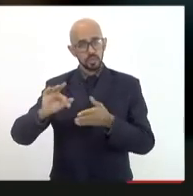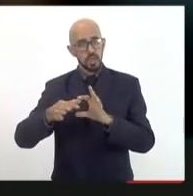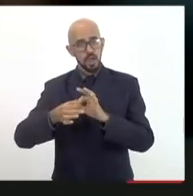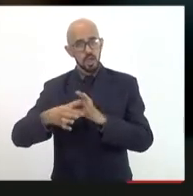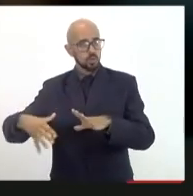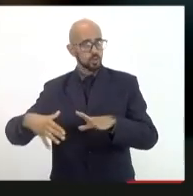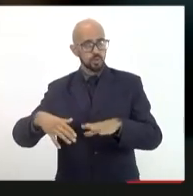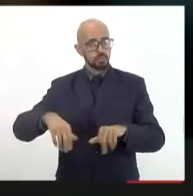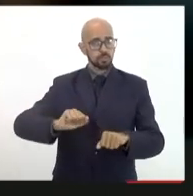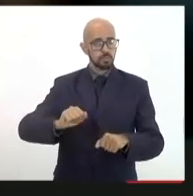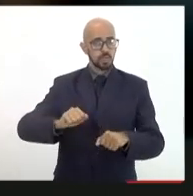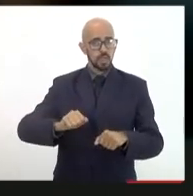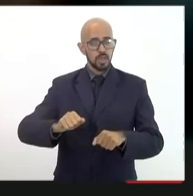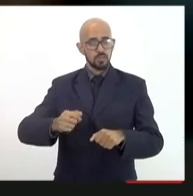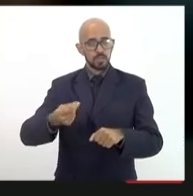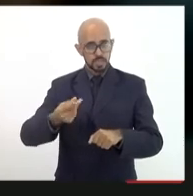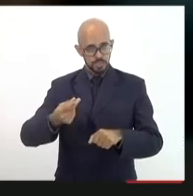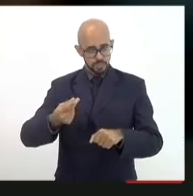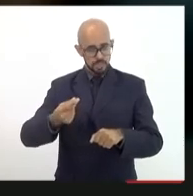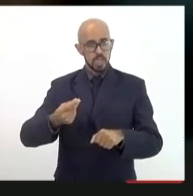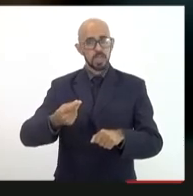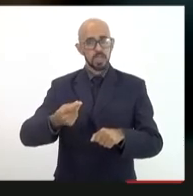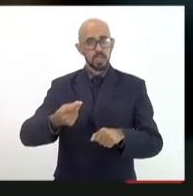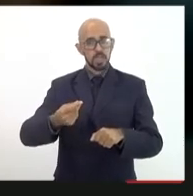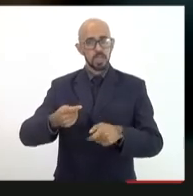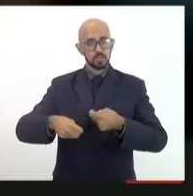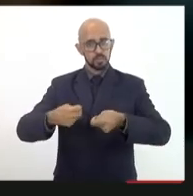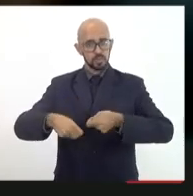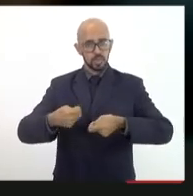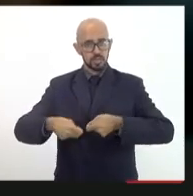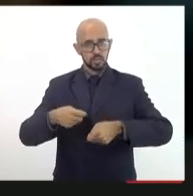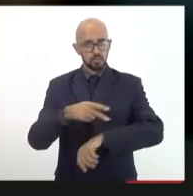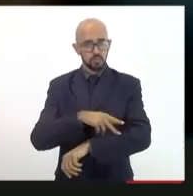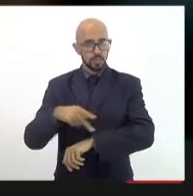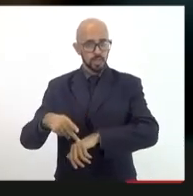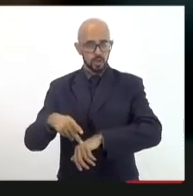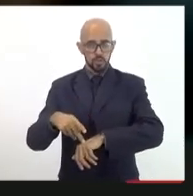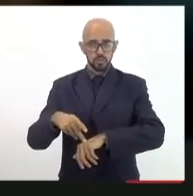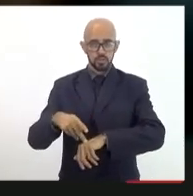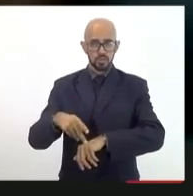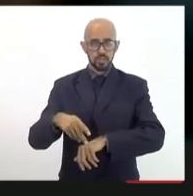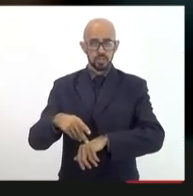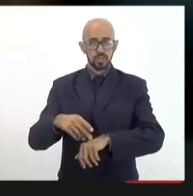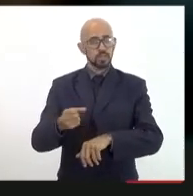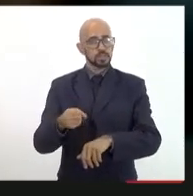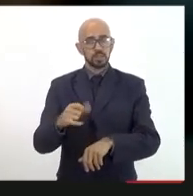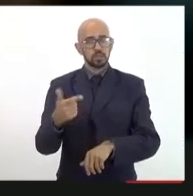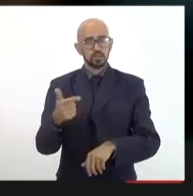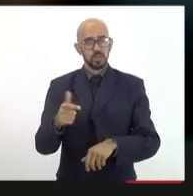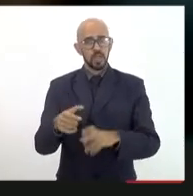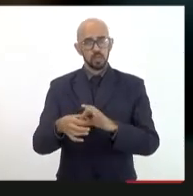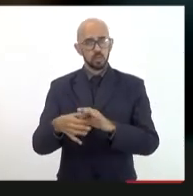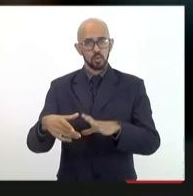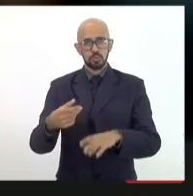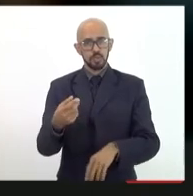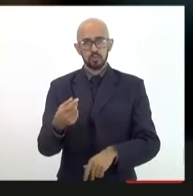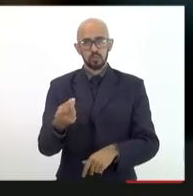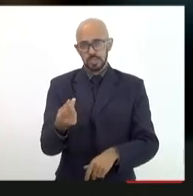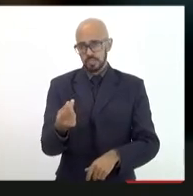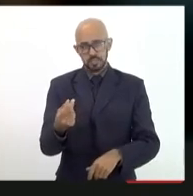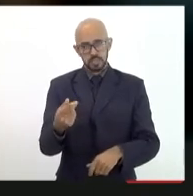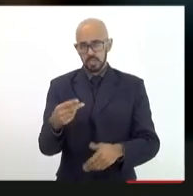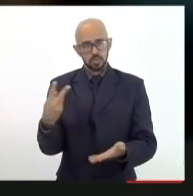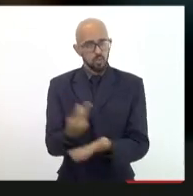administrativa temos autonomia administrativa mas não tendo autonomia financeira nada acontece estou dizendo isso porque isso